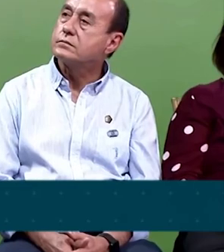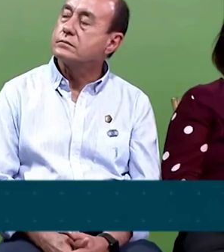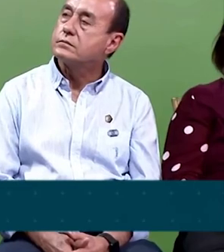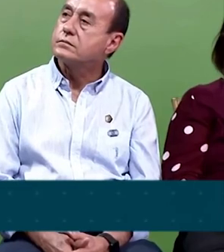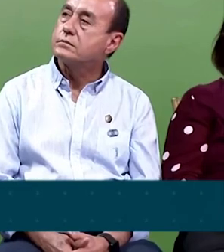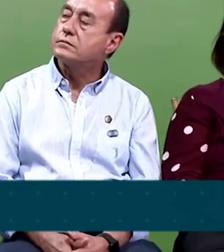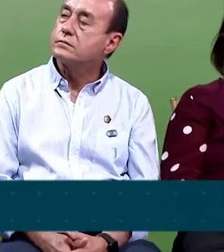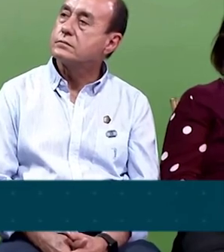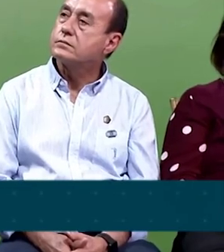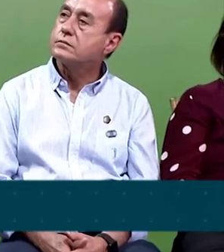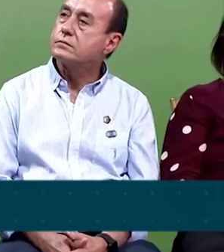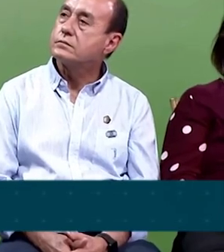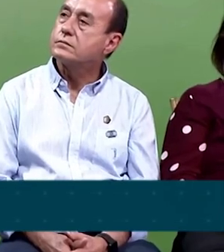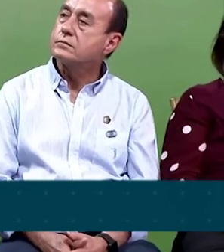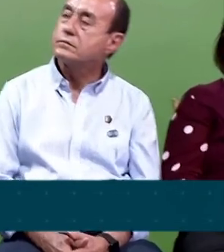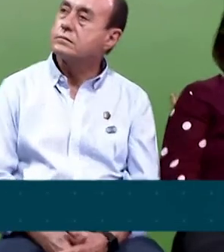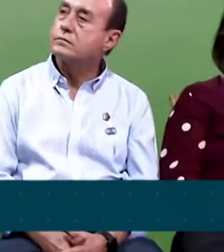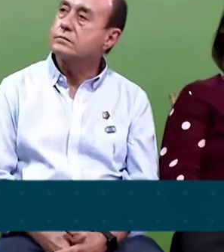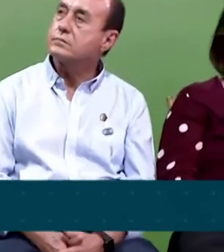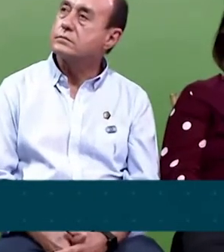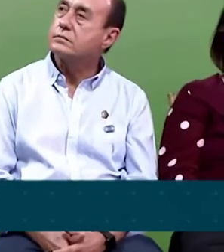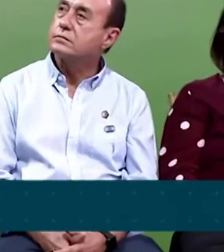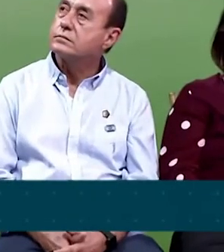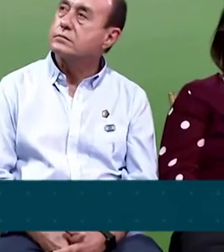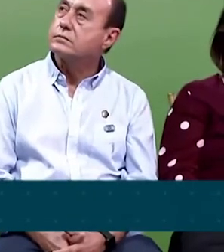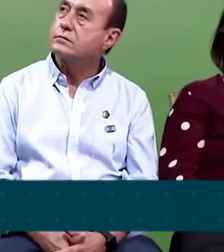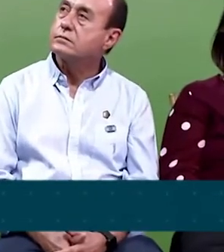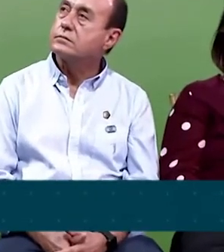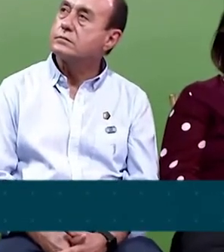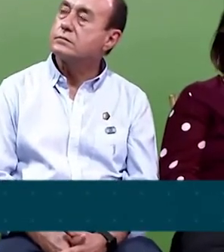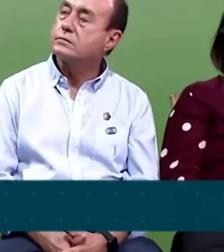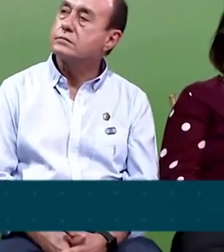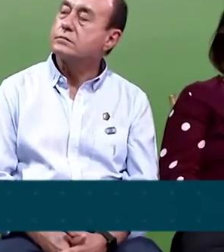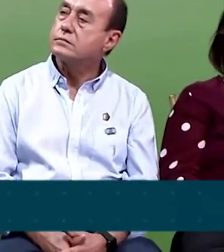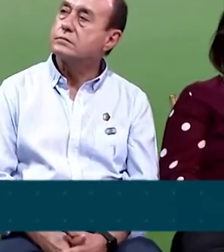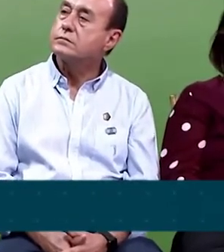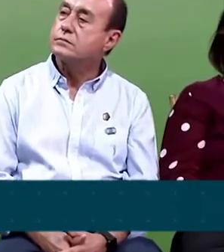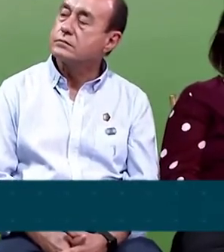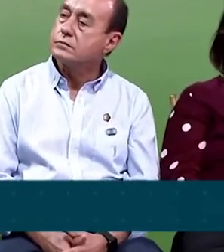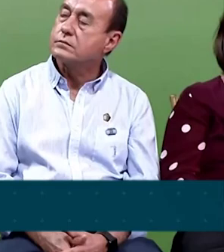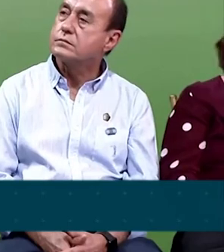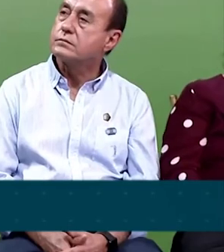a garantia é que esse pedaço de terra é de vocês.